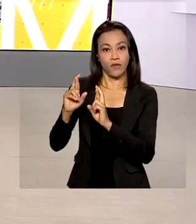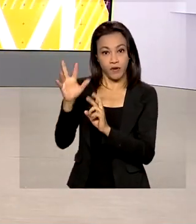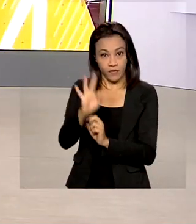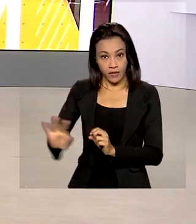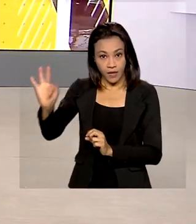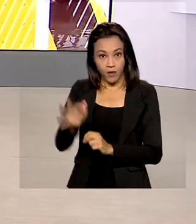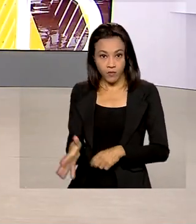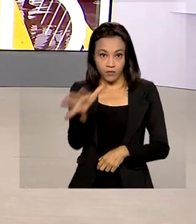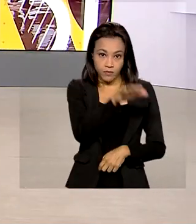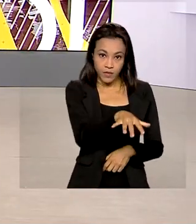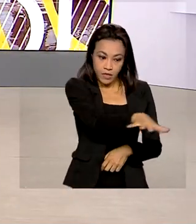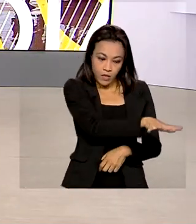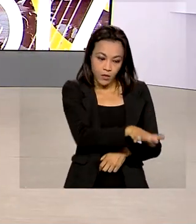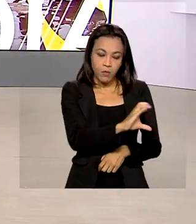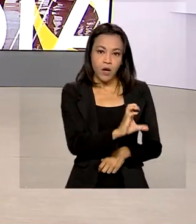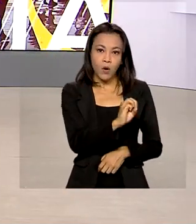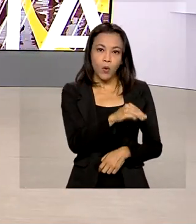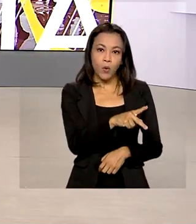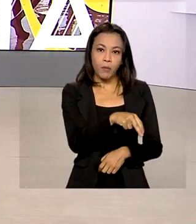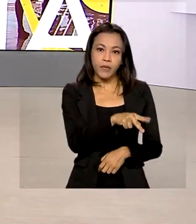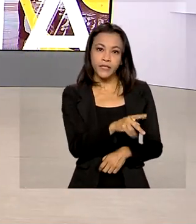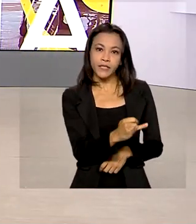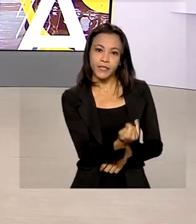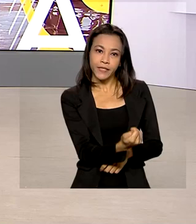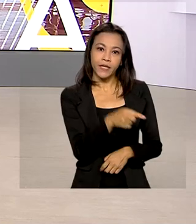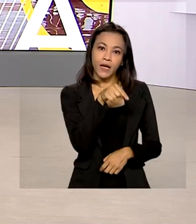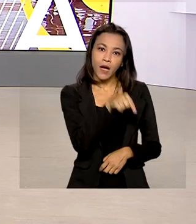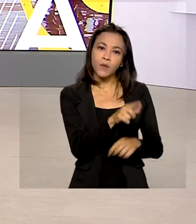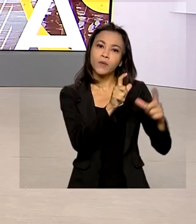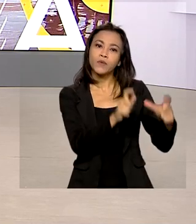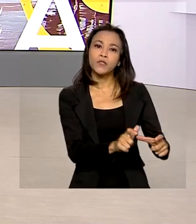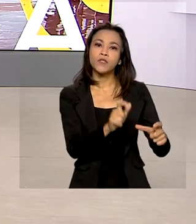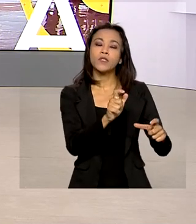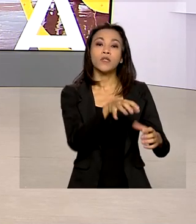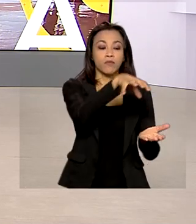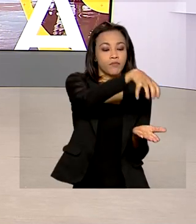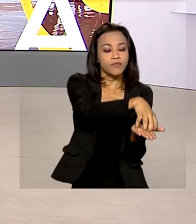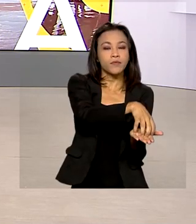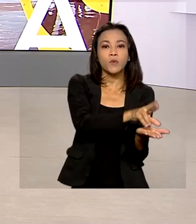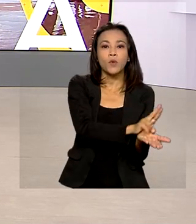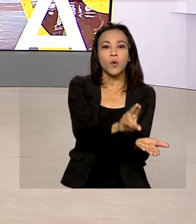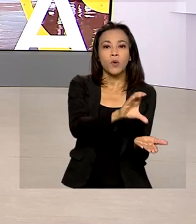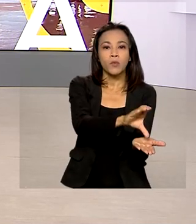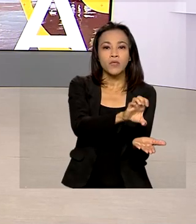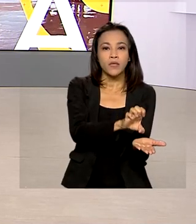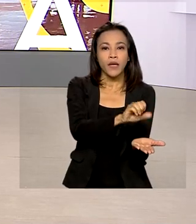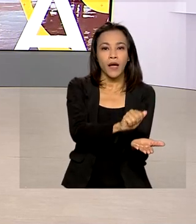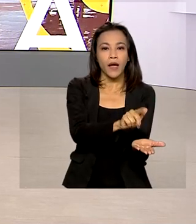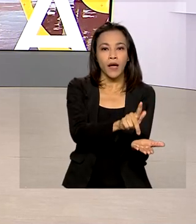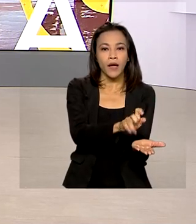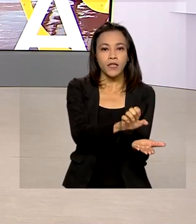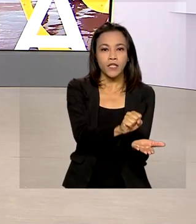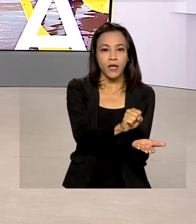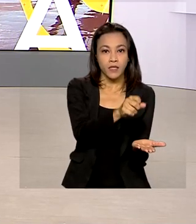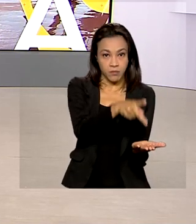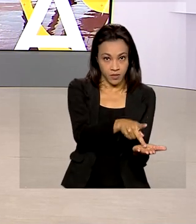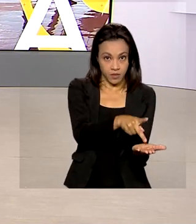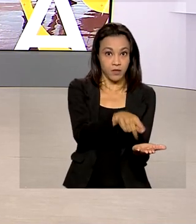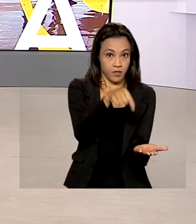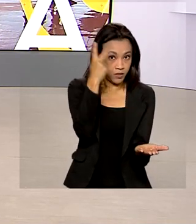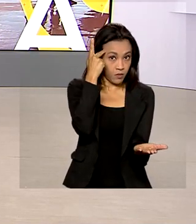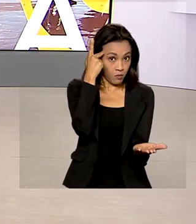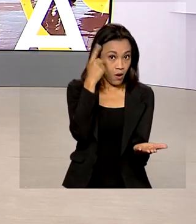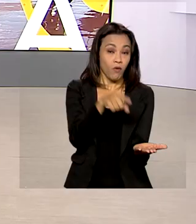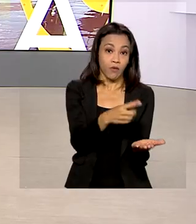de Entrepostos e Armazéns Gerais de São Paulo, CEA GESP, prevê a instalação de câmeras de segurança na